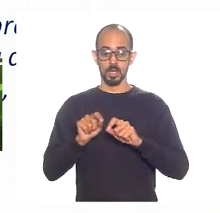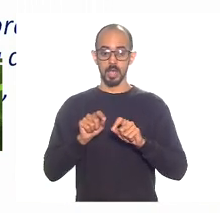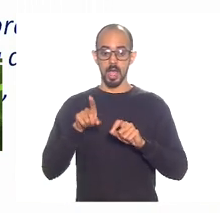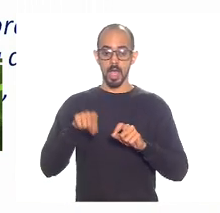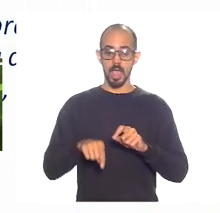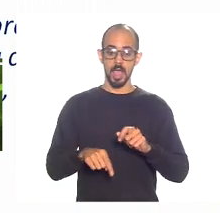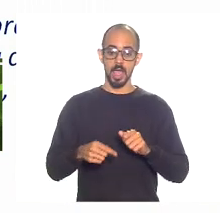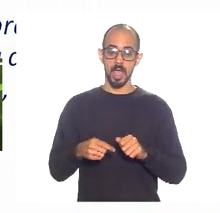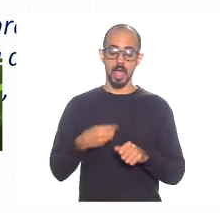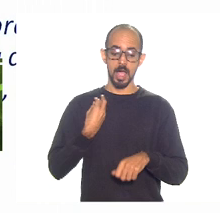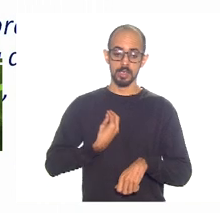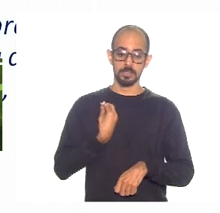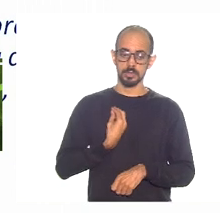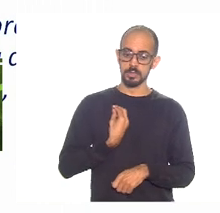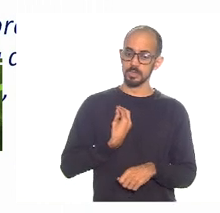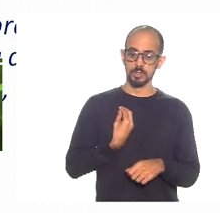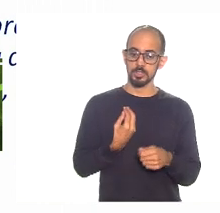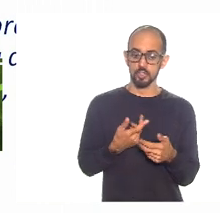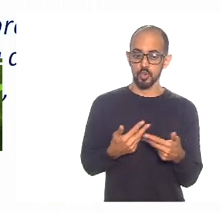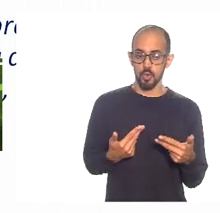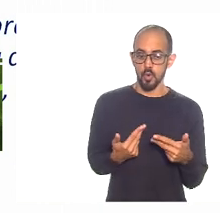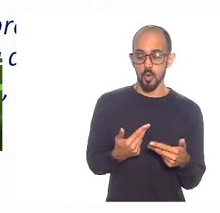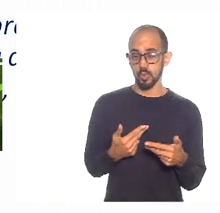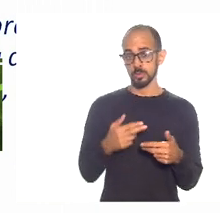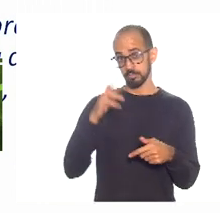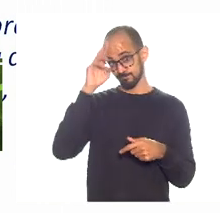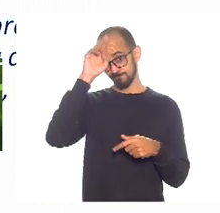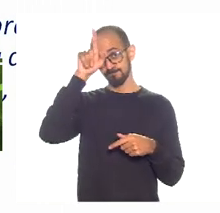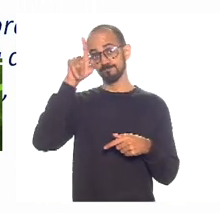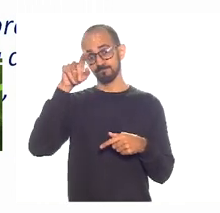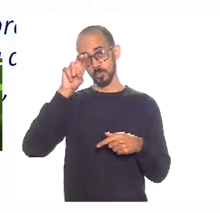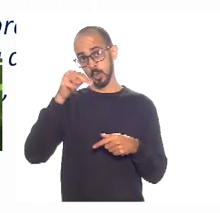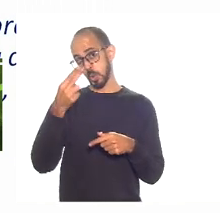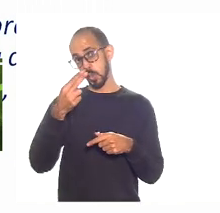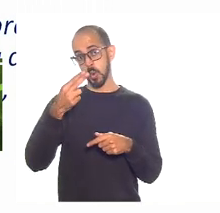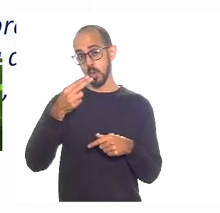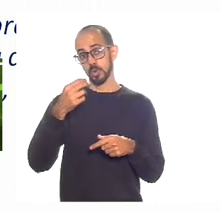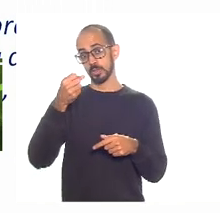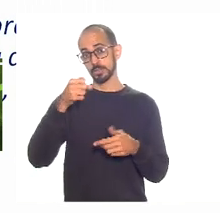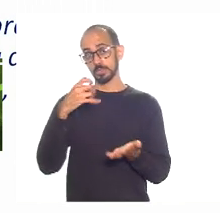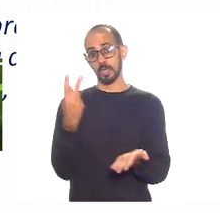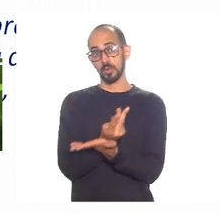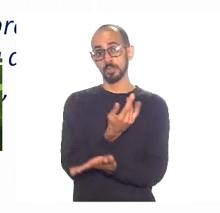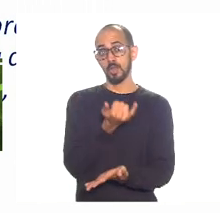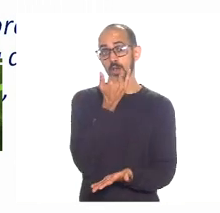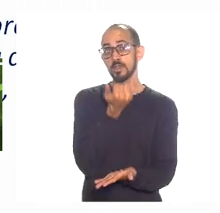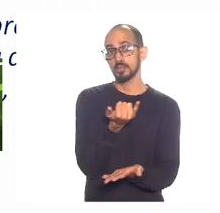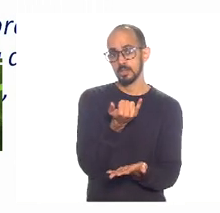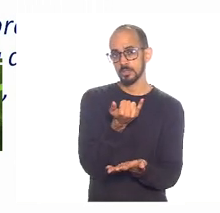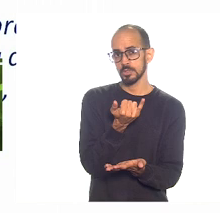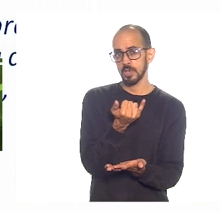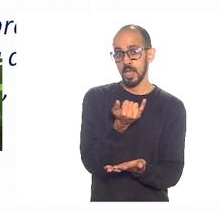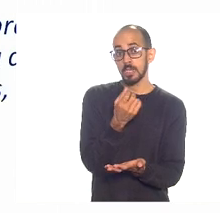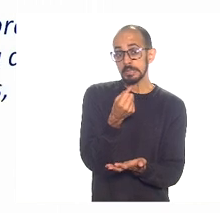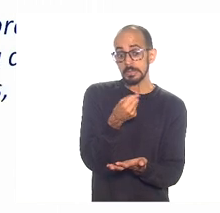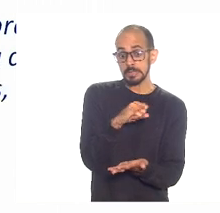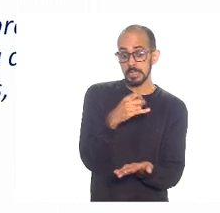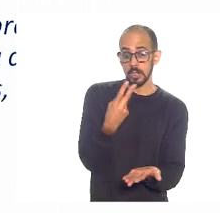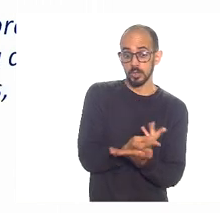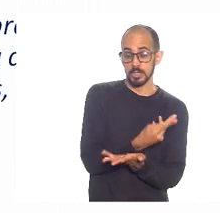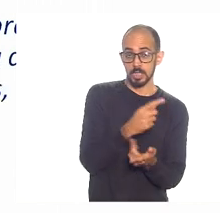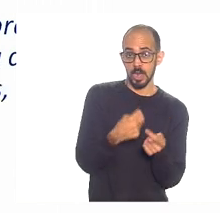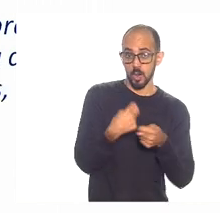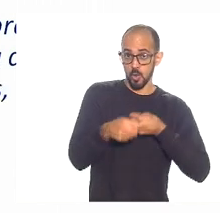de caso fortuito ou de força maior. Paulo Guedes está dizendo que a economia vai crescer maravilhosamente mesmo. em salão do PC,